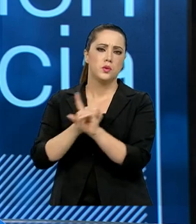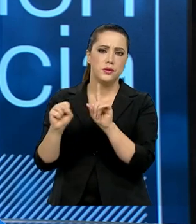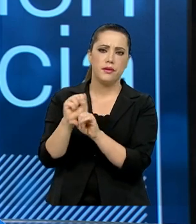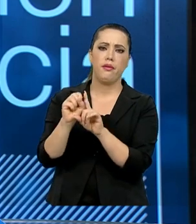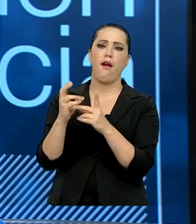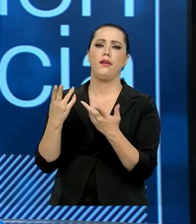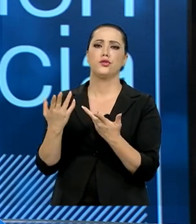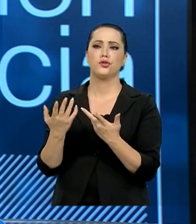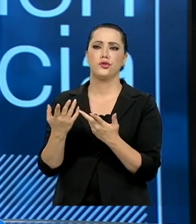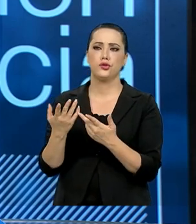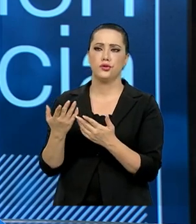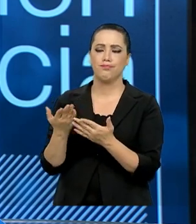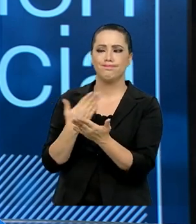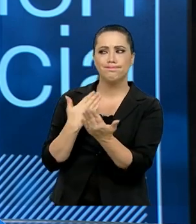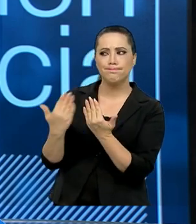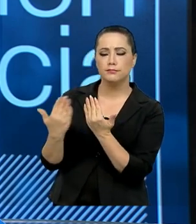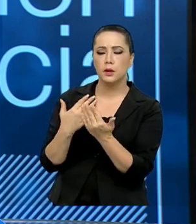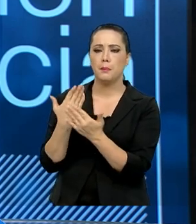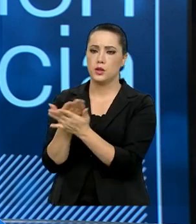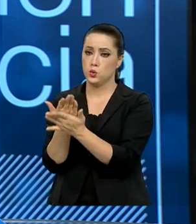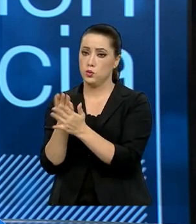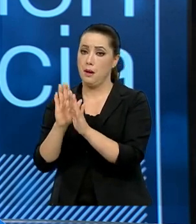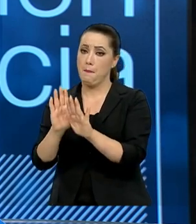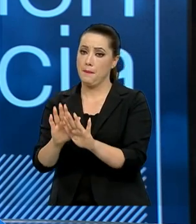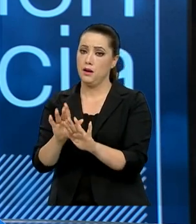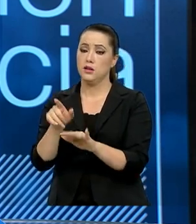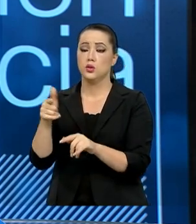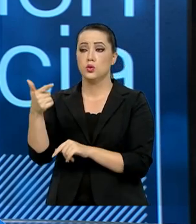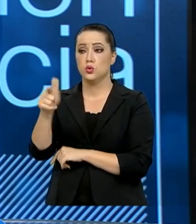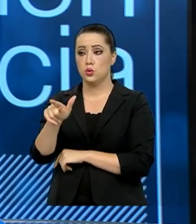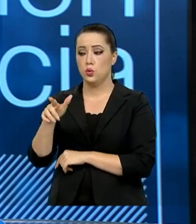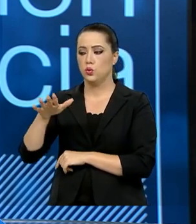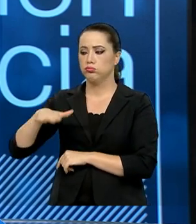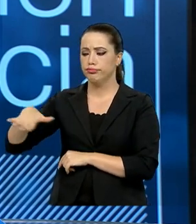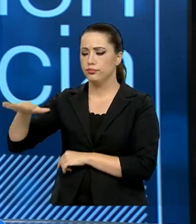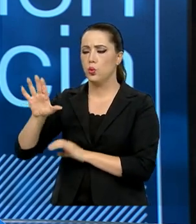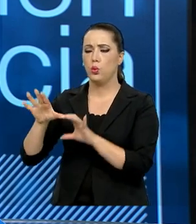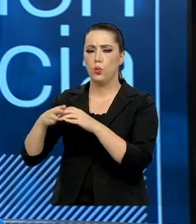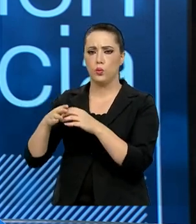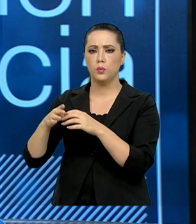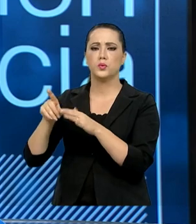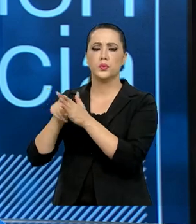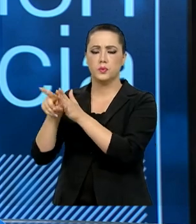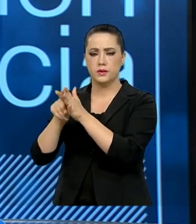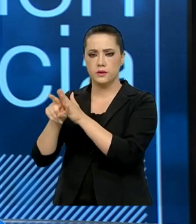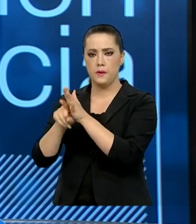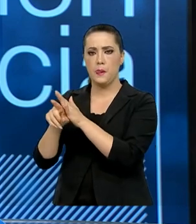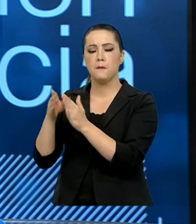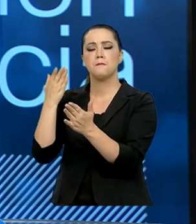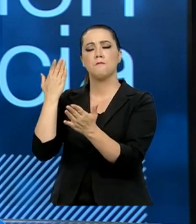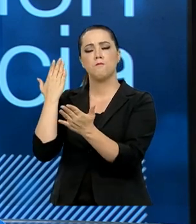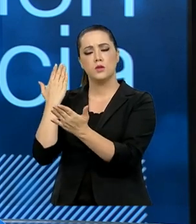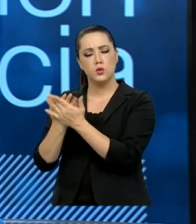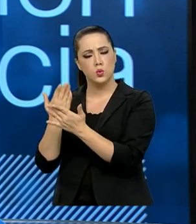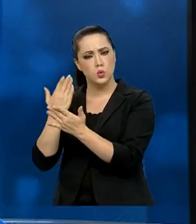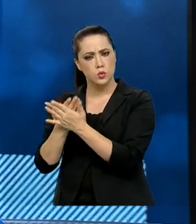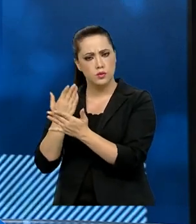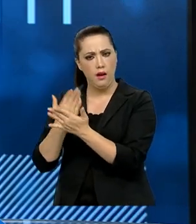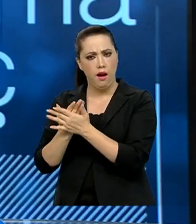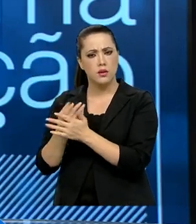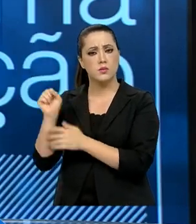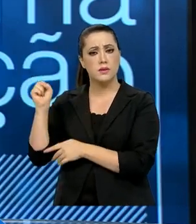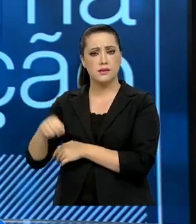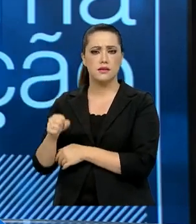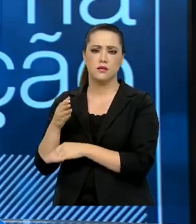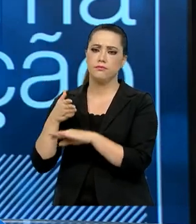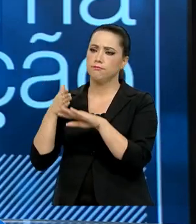então, de fato, foram prejudicadas. Mas, os nossos pesquisadores aproveitaram para se debruçar por uma, vamos